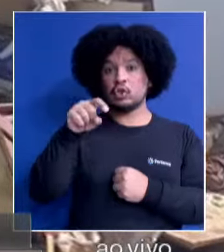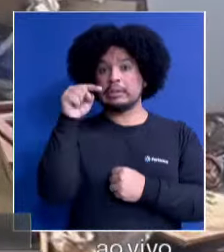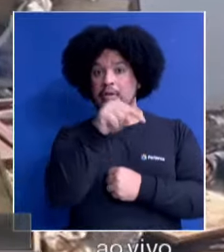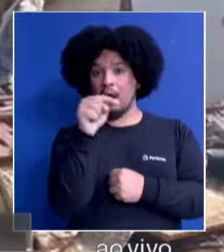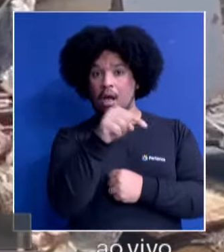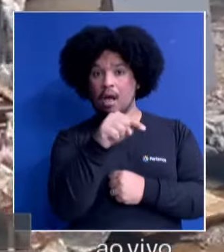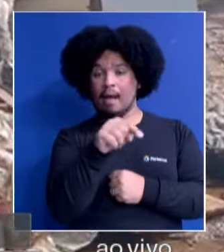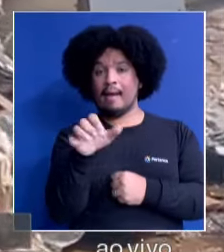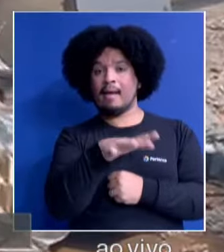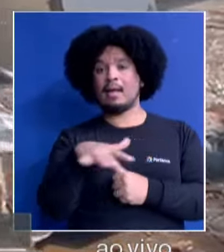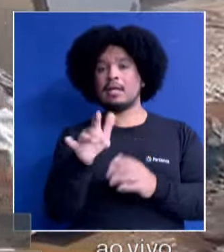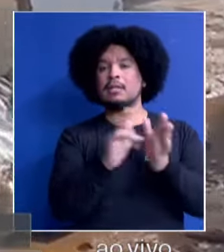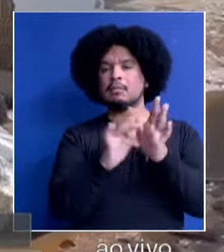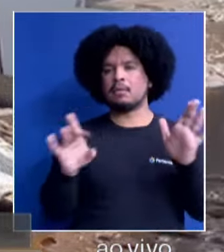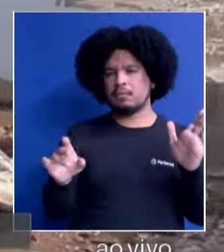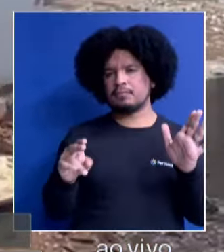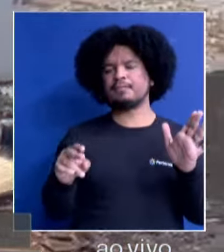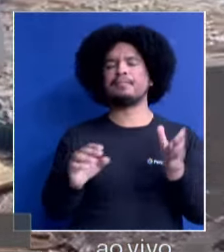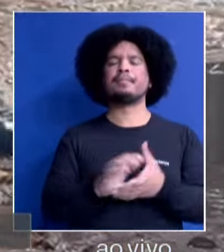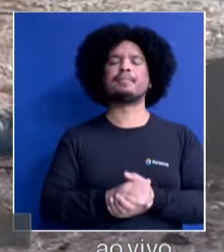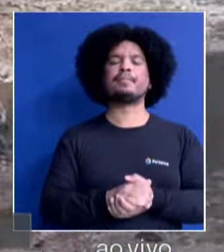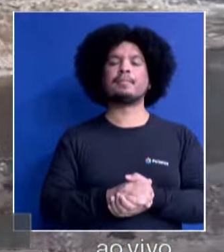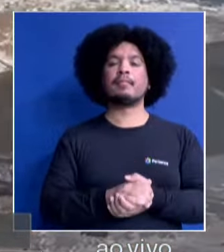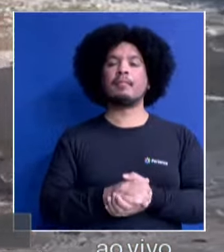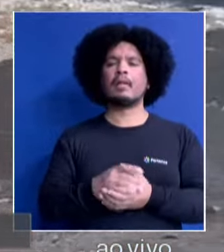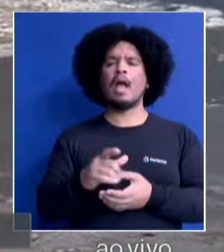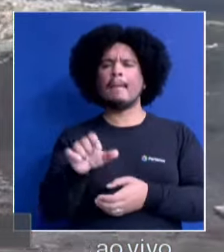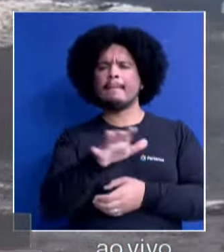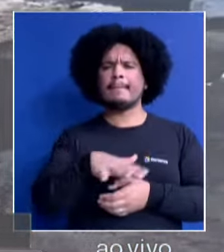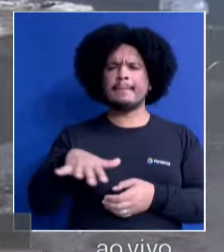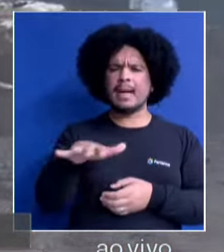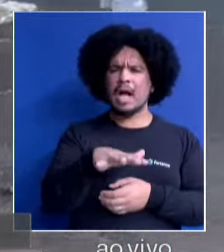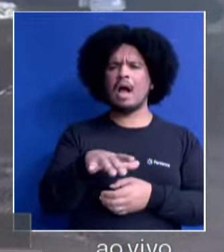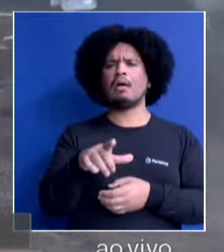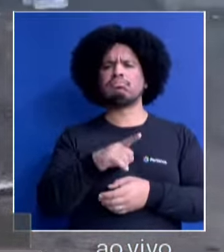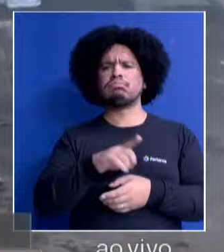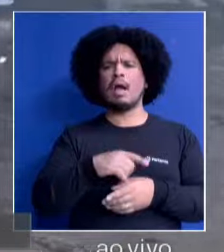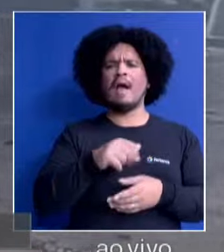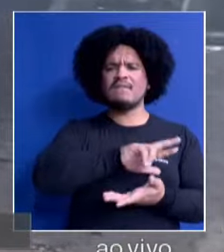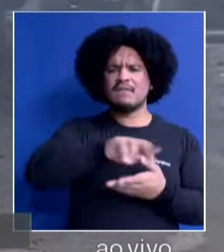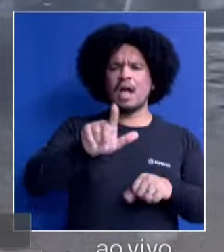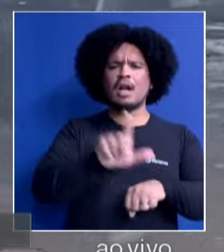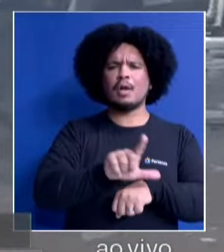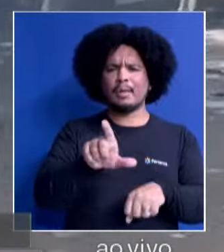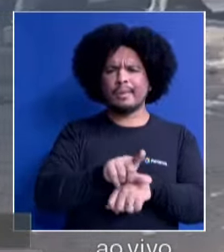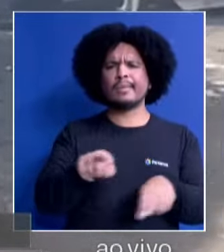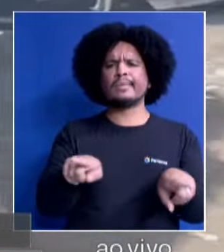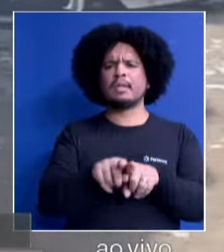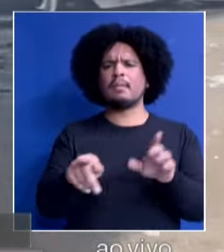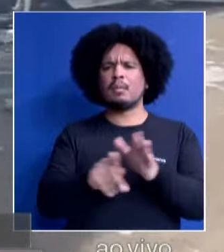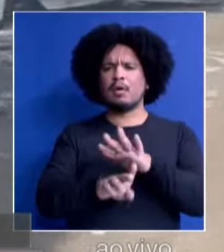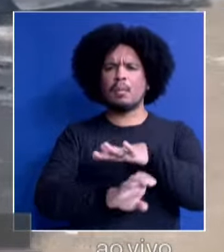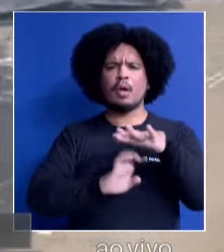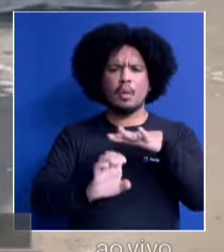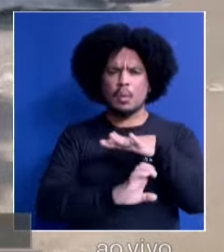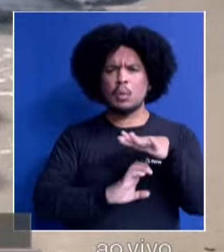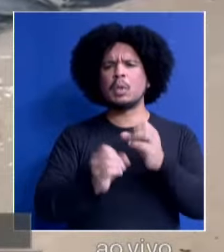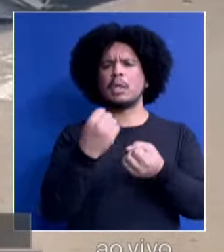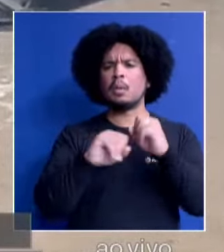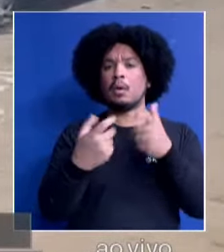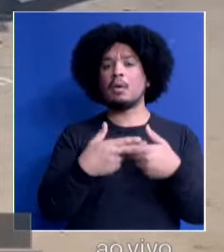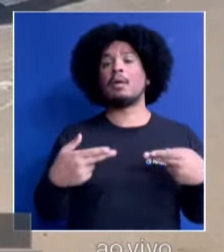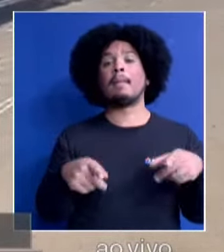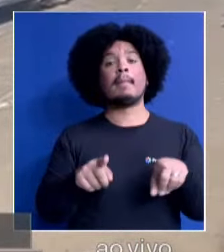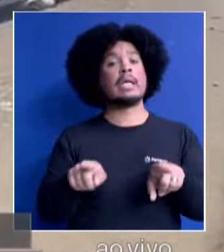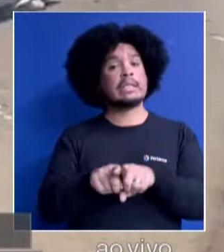específica, onde nós estamos agora, que é uma área tanto comercial, uma área comercial de empresas, de indústrias, mas